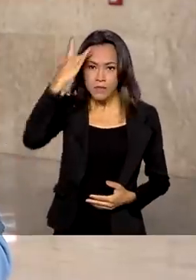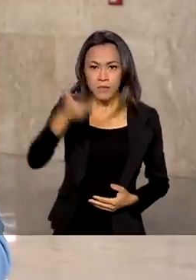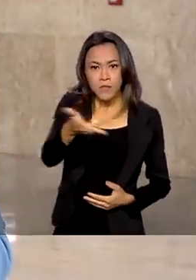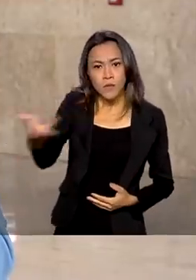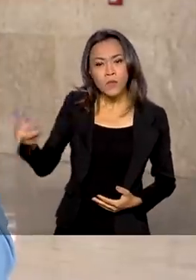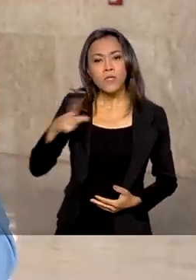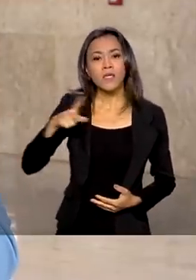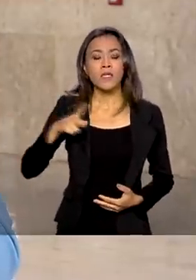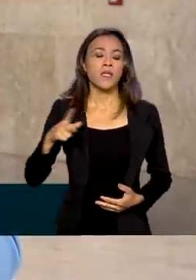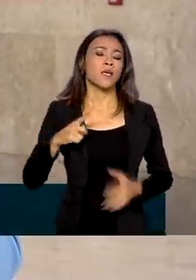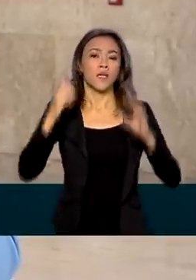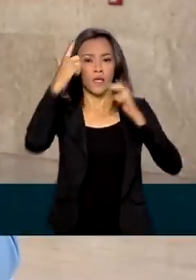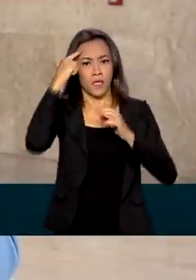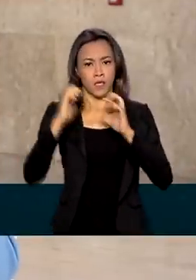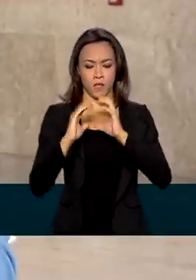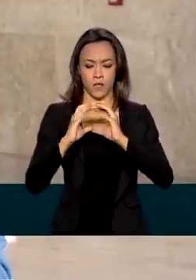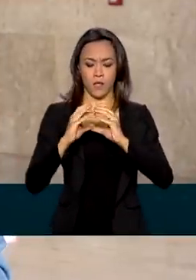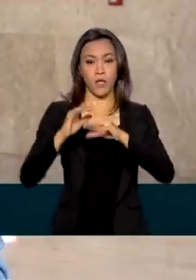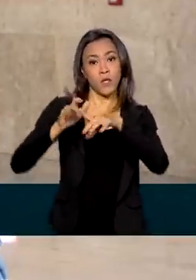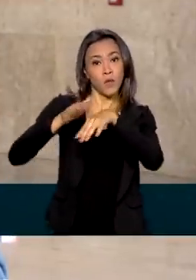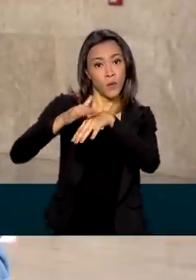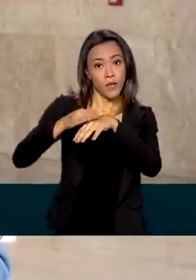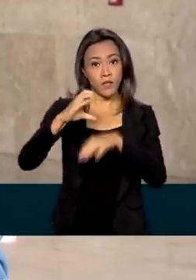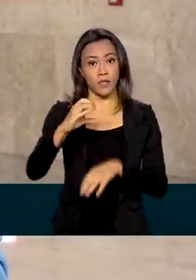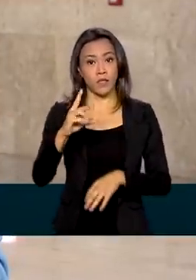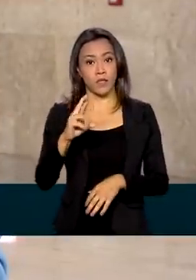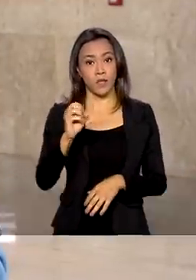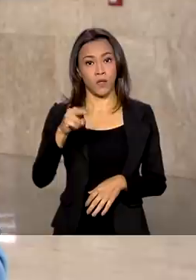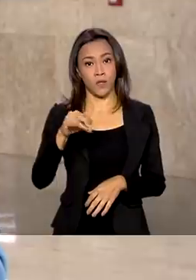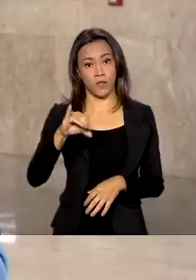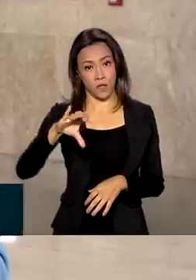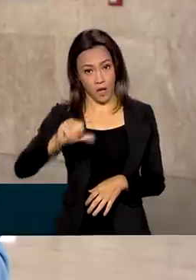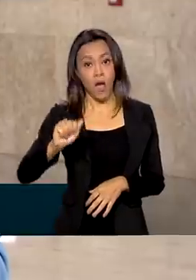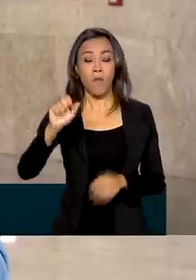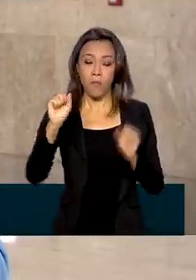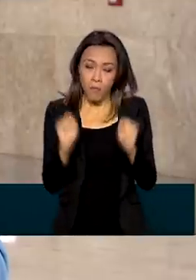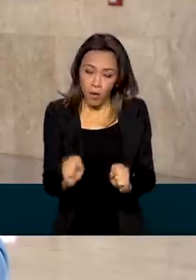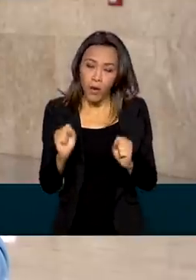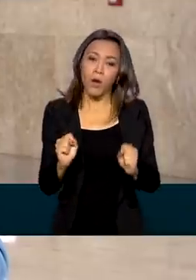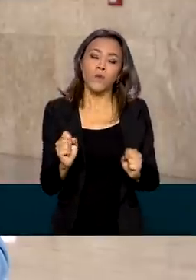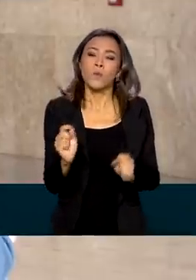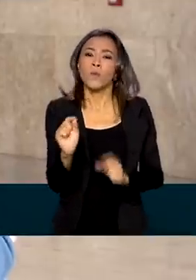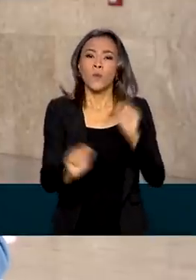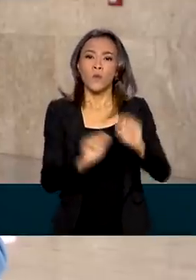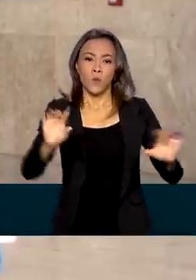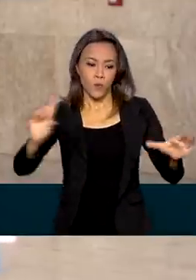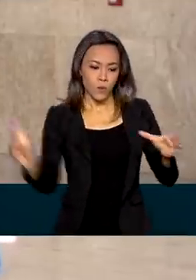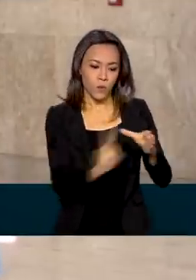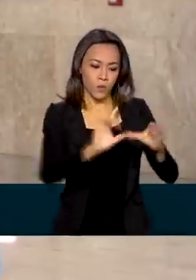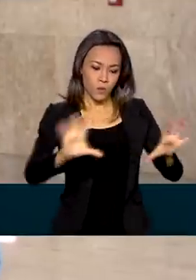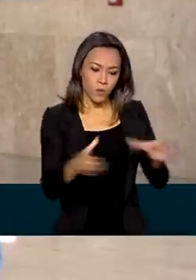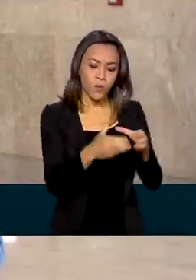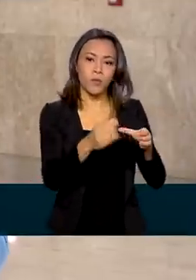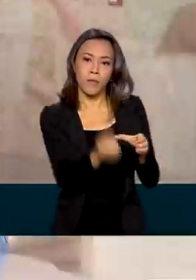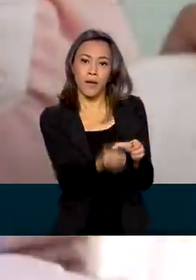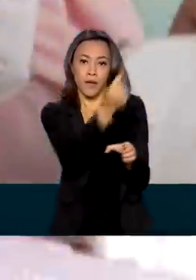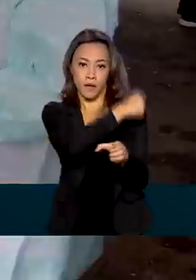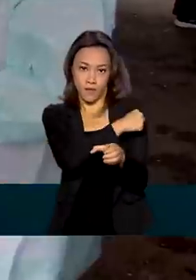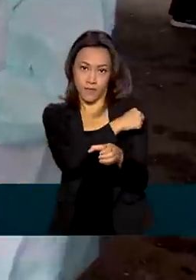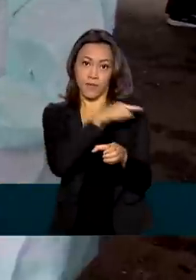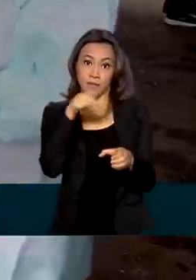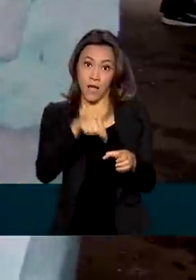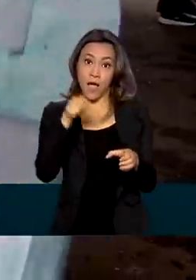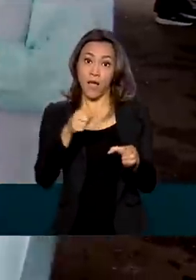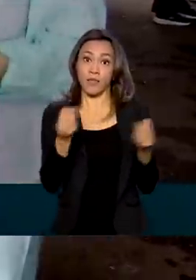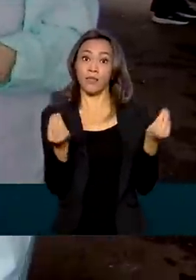doença crônica neurológica, elas passam a ser parte do grupo que podem receber a vacina da Covid-19. Elas foram incluídas dentro de um